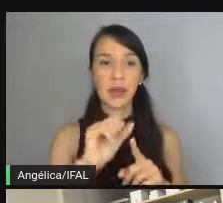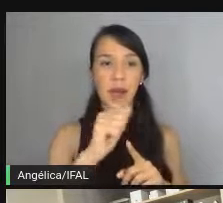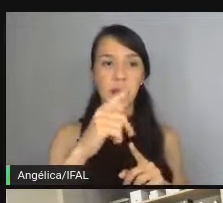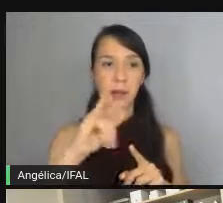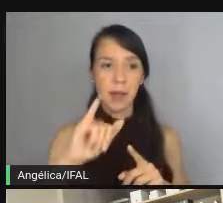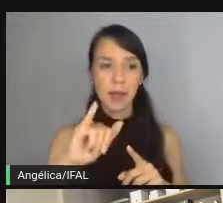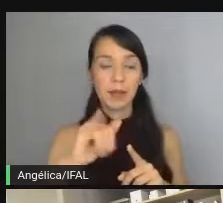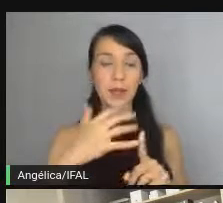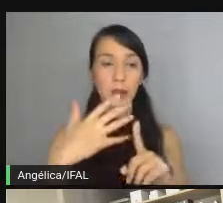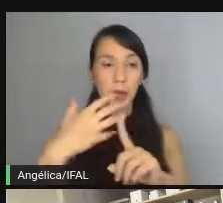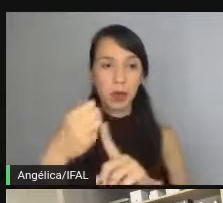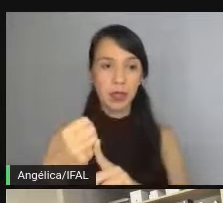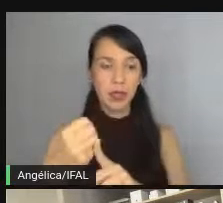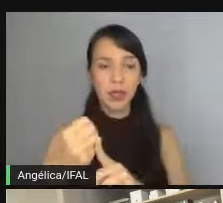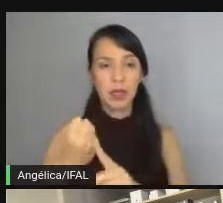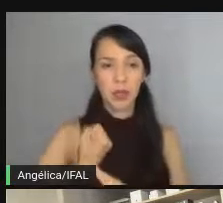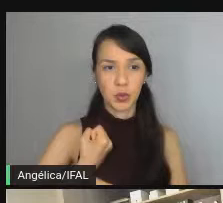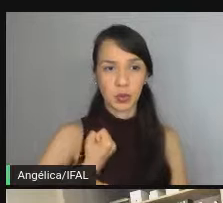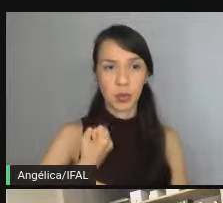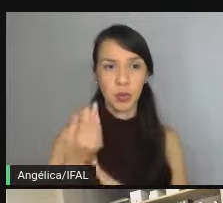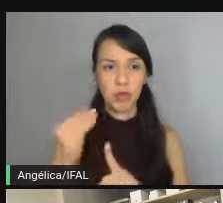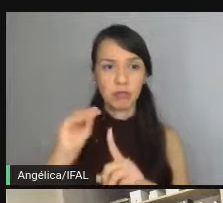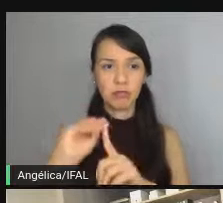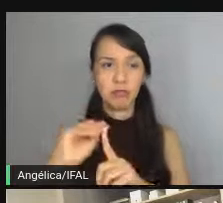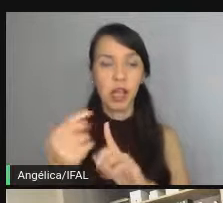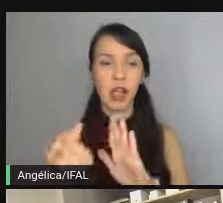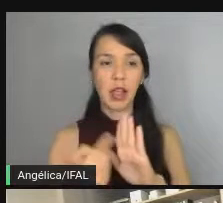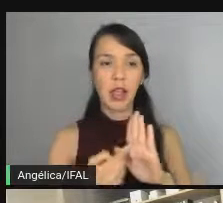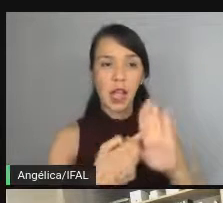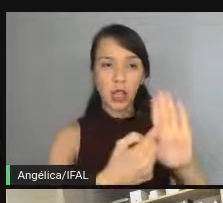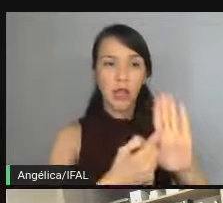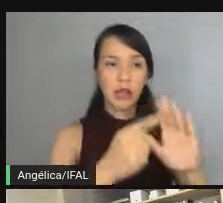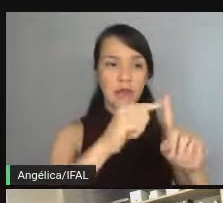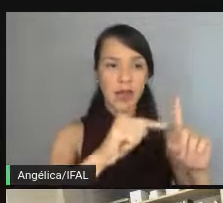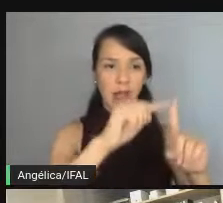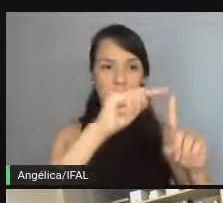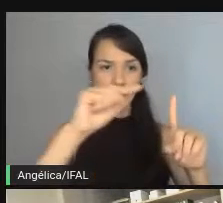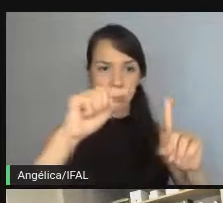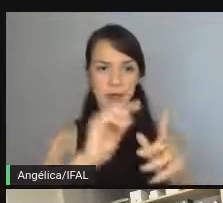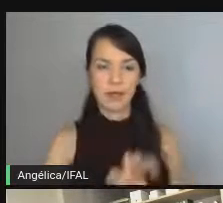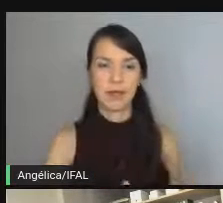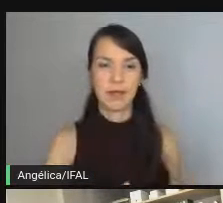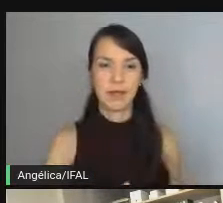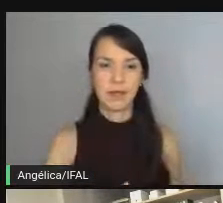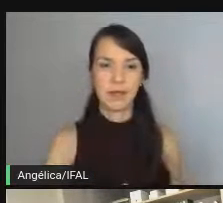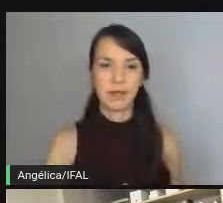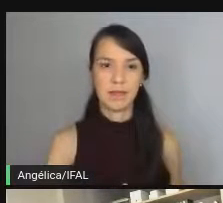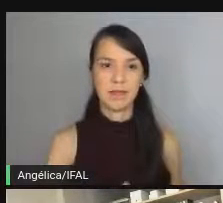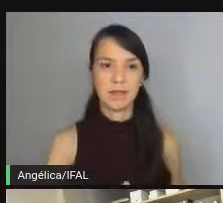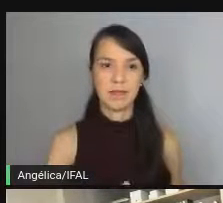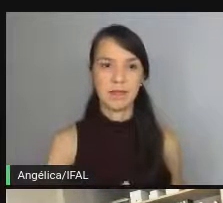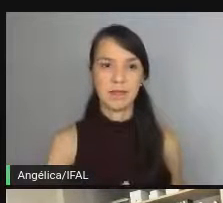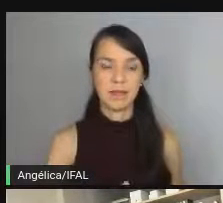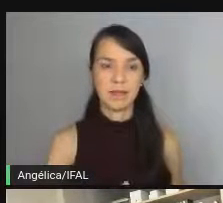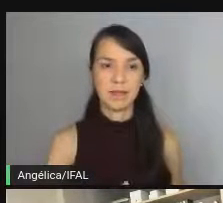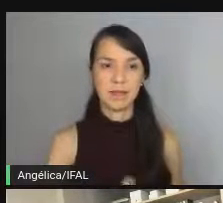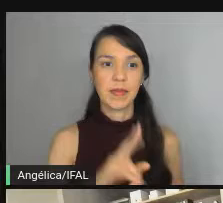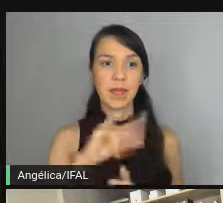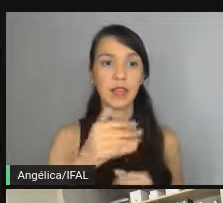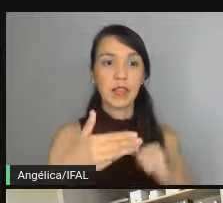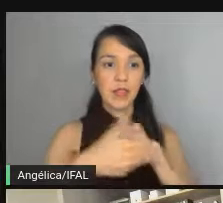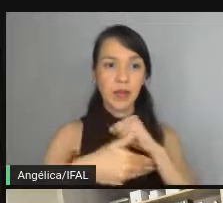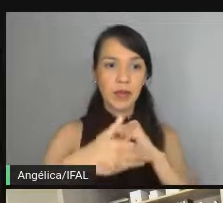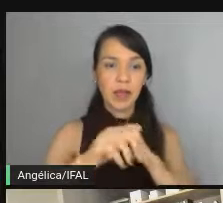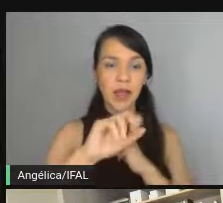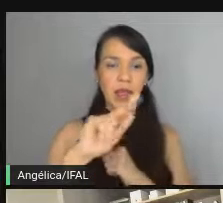API que, quando recebesse um valor, retornasse a raiz quadrada desse valor. o protocolo que a gente vai se basear